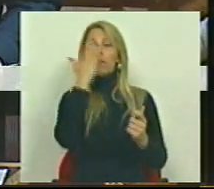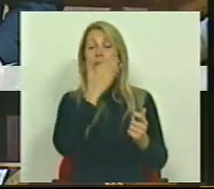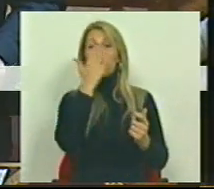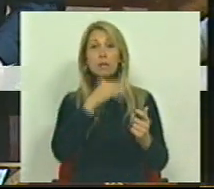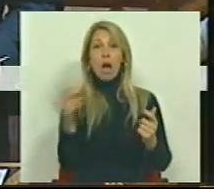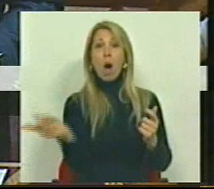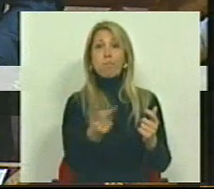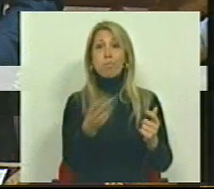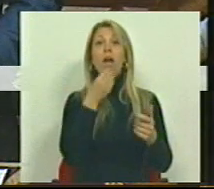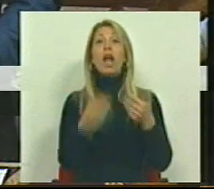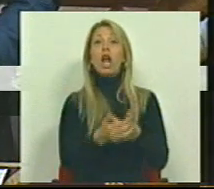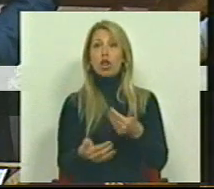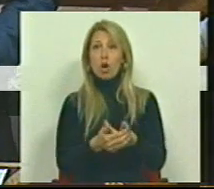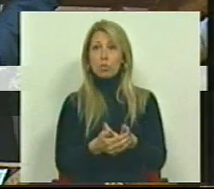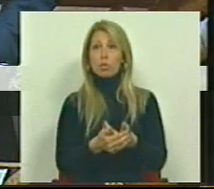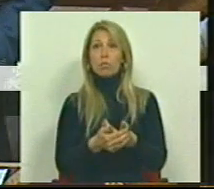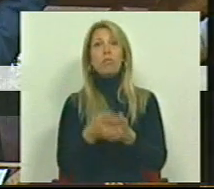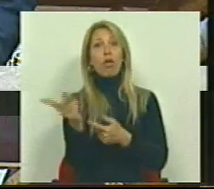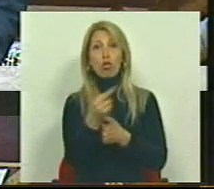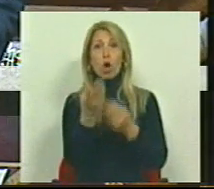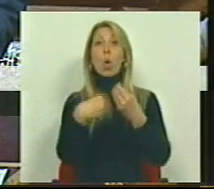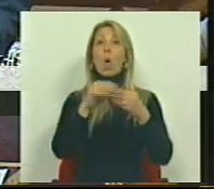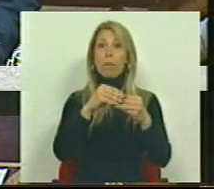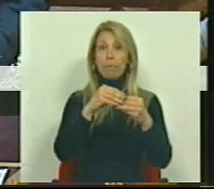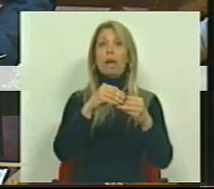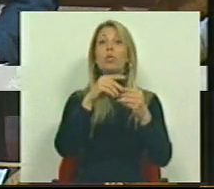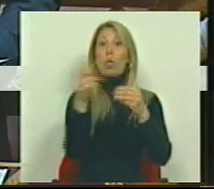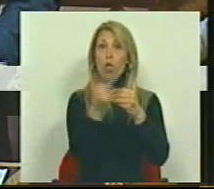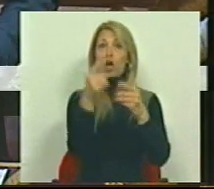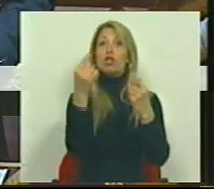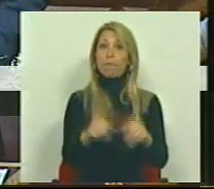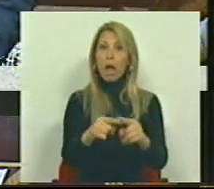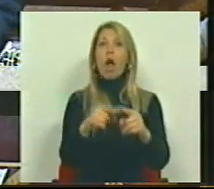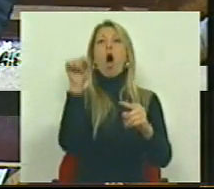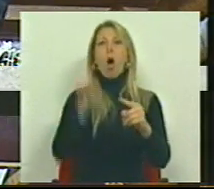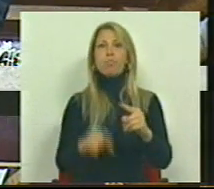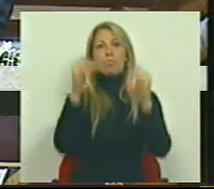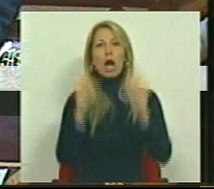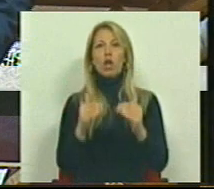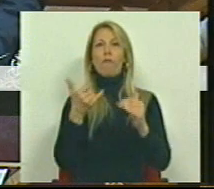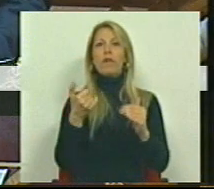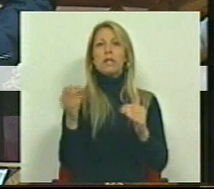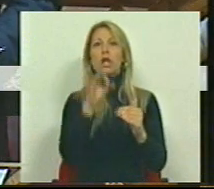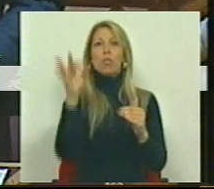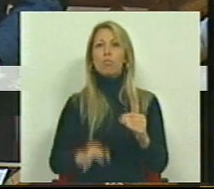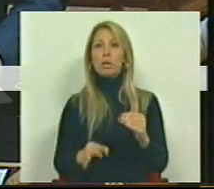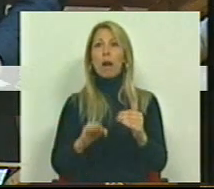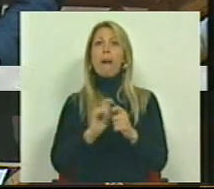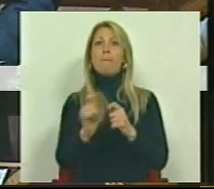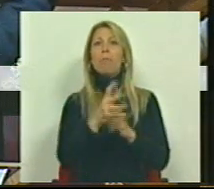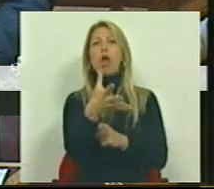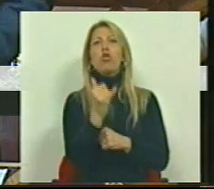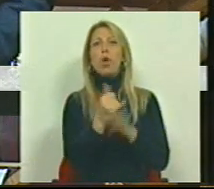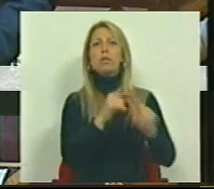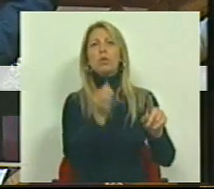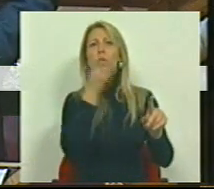recebem o complemento solidário P12, e este é reduzido em 25%. O pagamento é feito em 12 e não 14 meses, como a